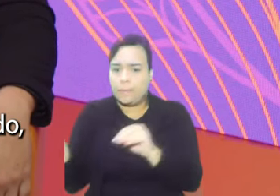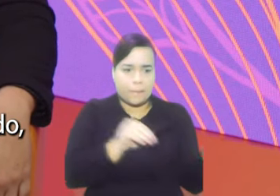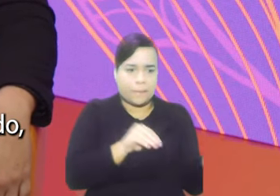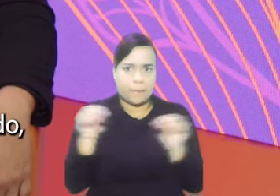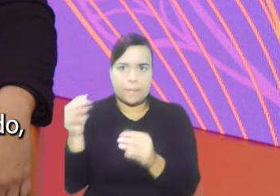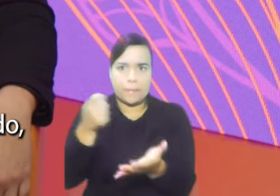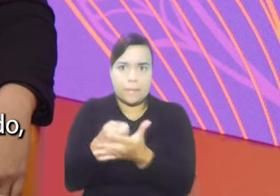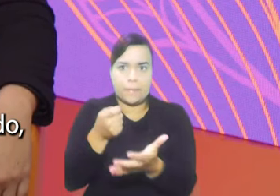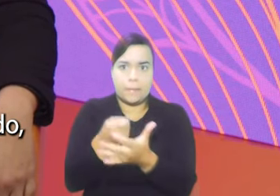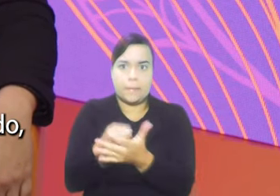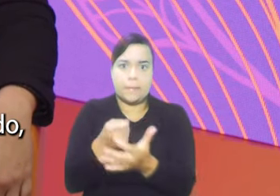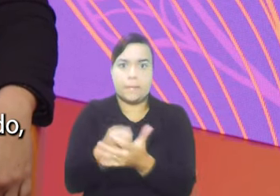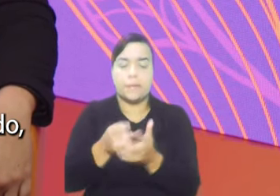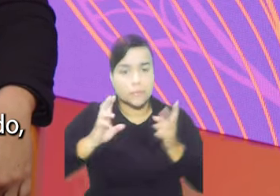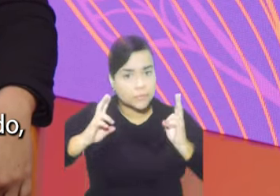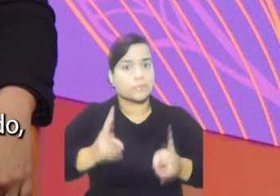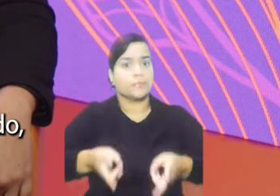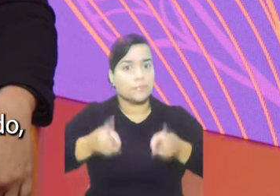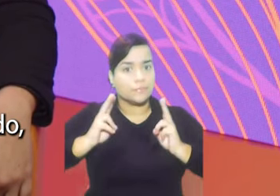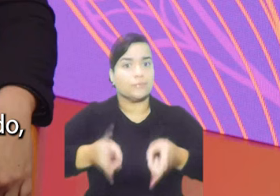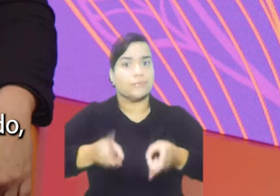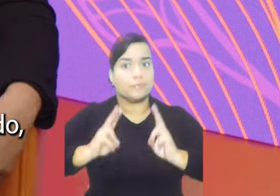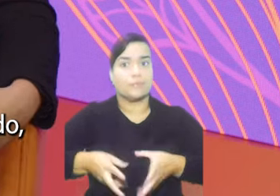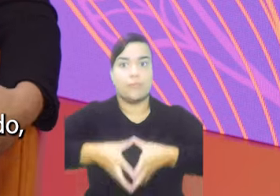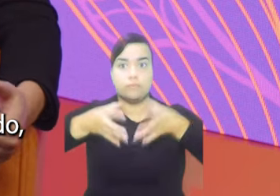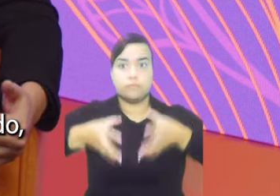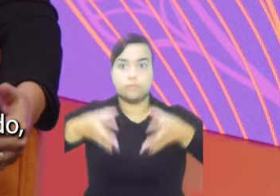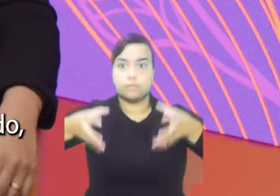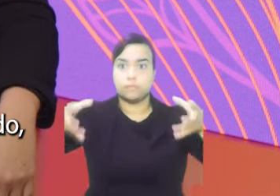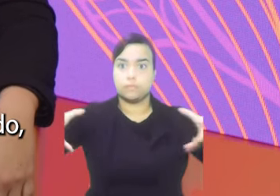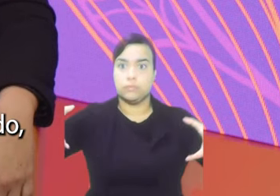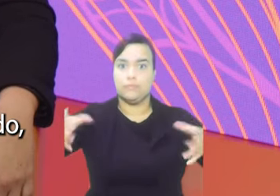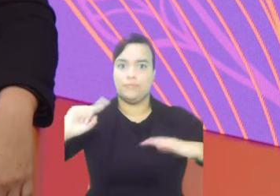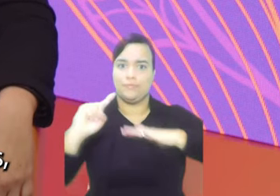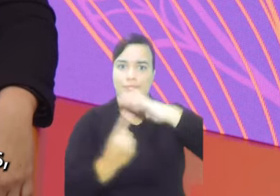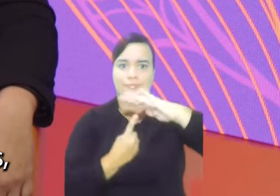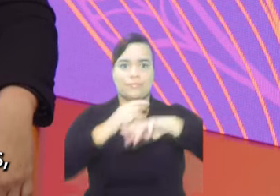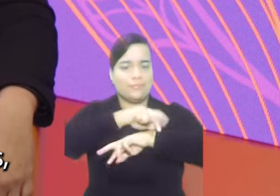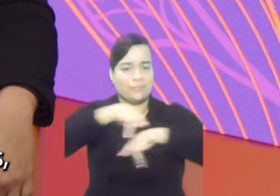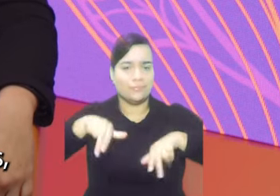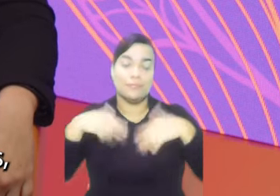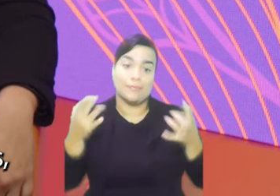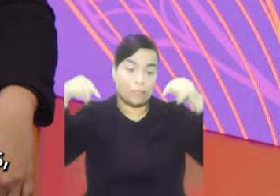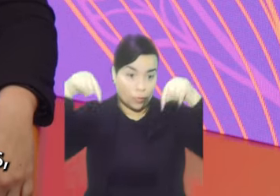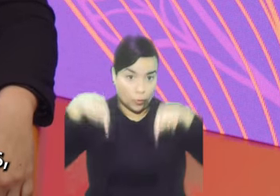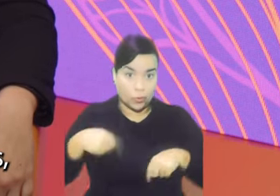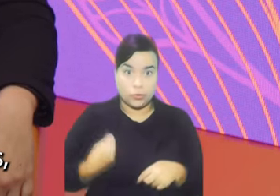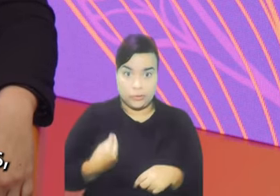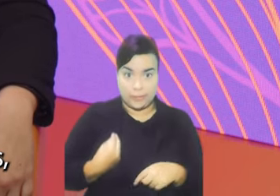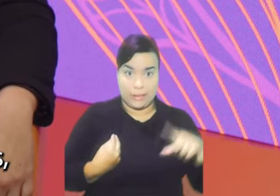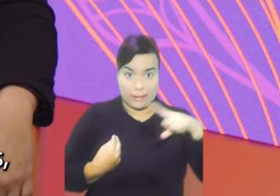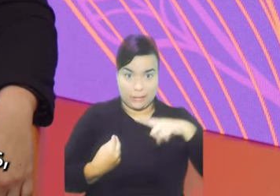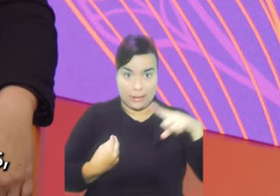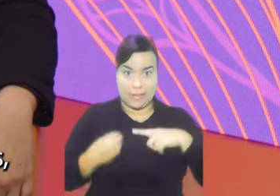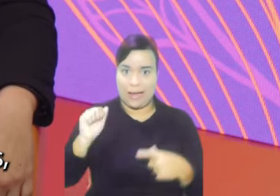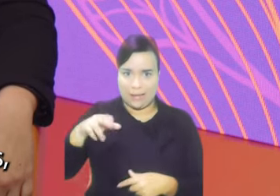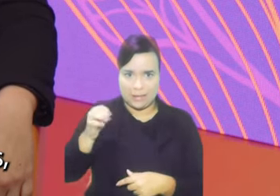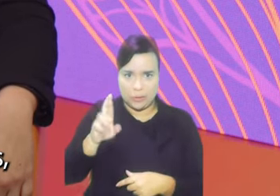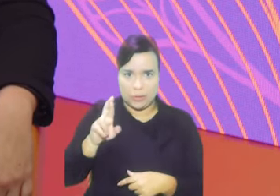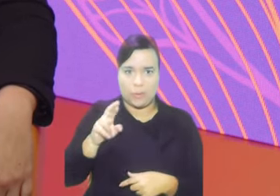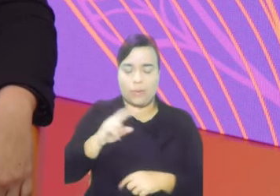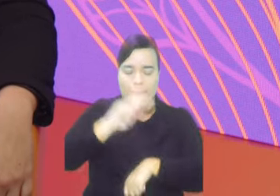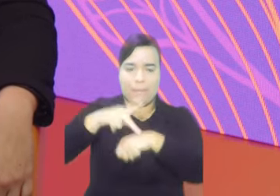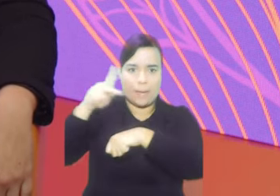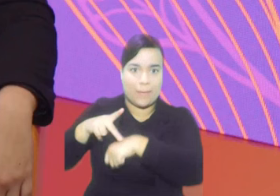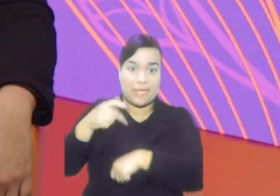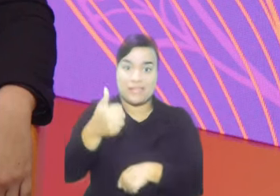forçado no mundo foi não apenas reduzindo, mas foi se amplificando. Então, hoje estamos presentes em mais de